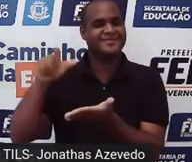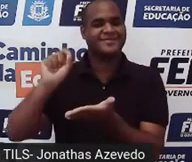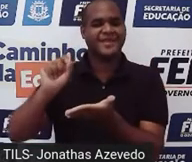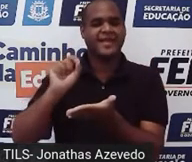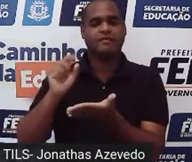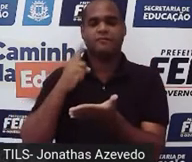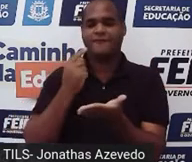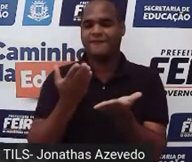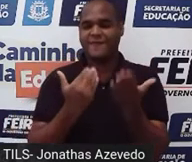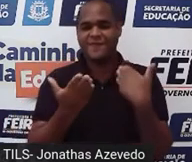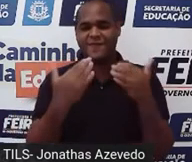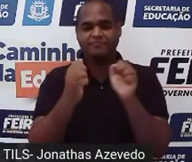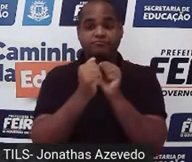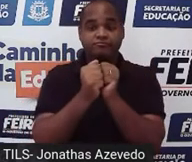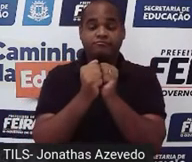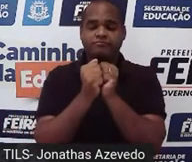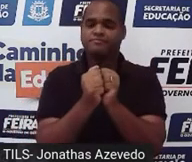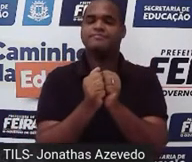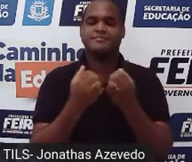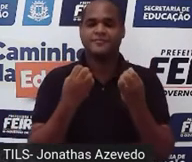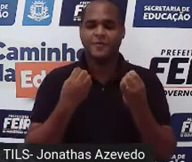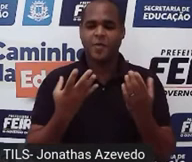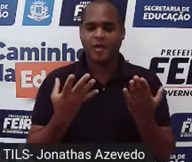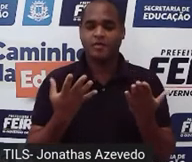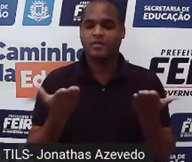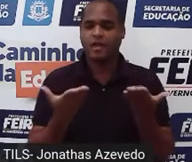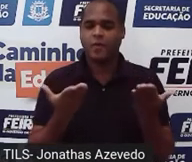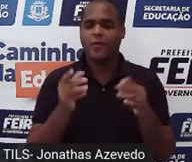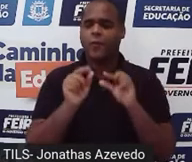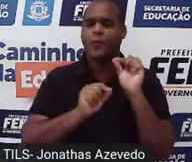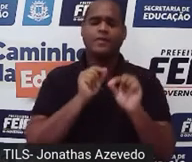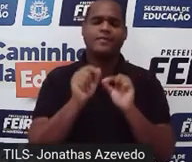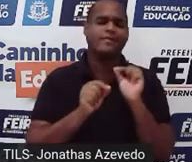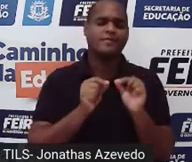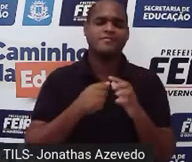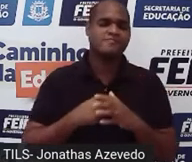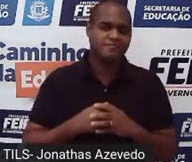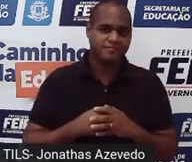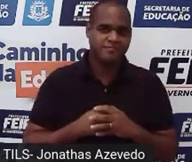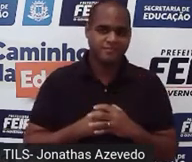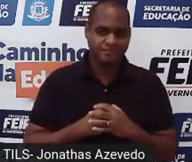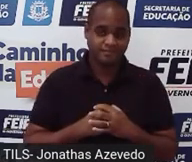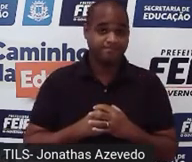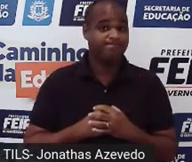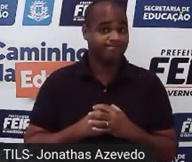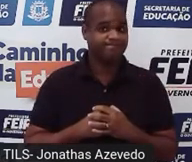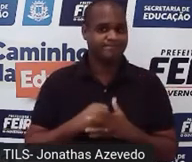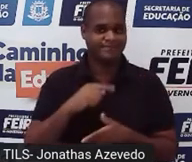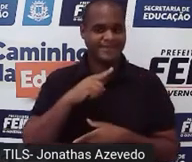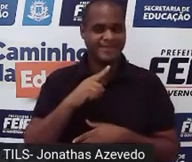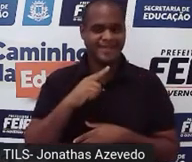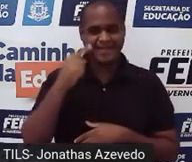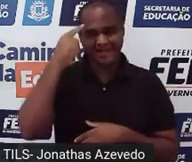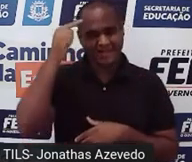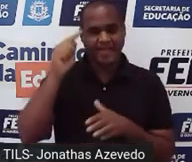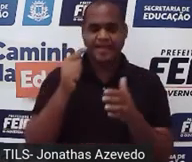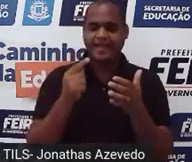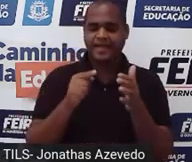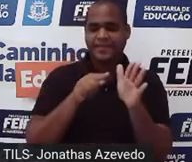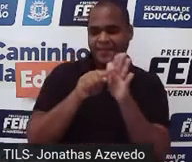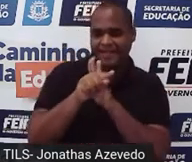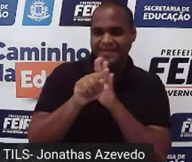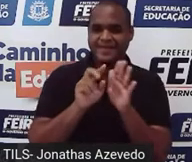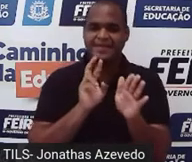Vem comigo, né? E agora, a gente vai fazer aqui aquele famoso joguinho de perguntas e